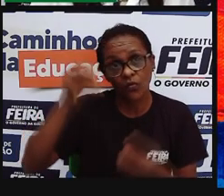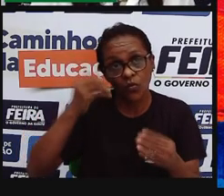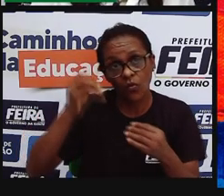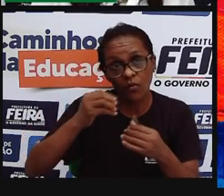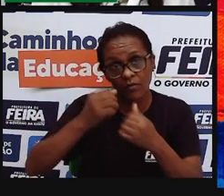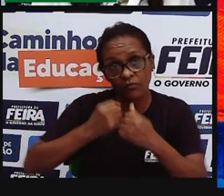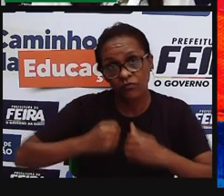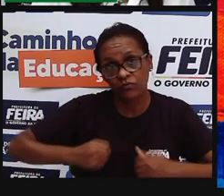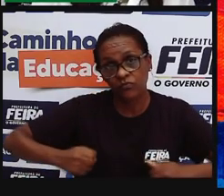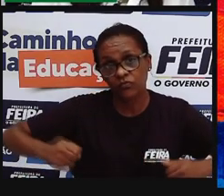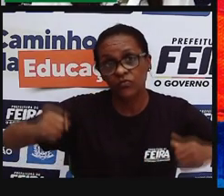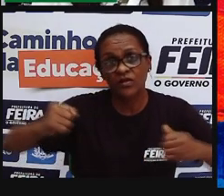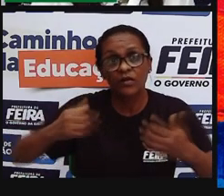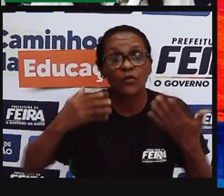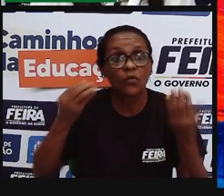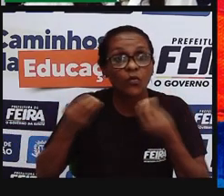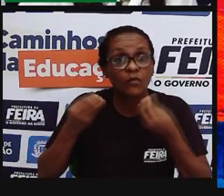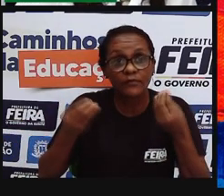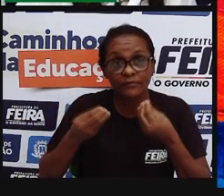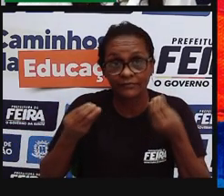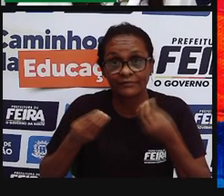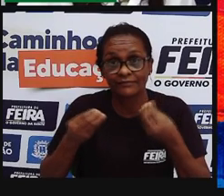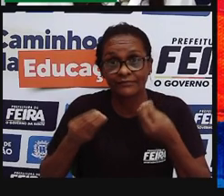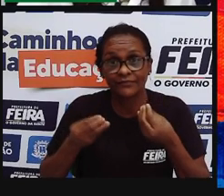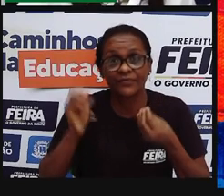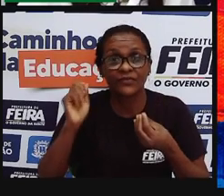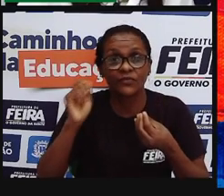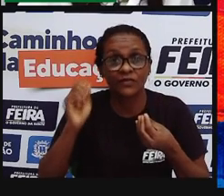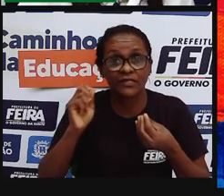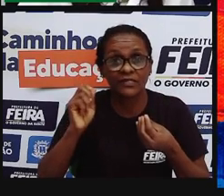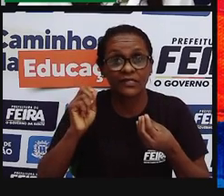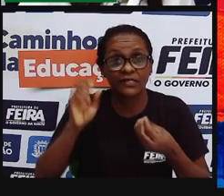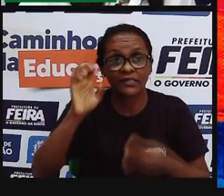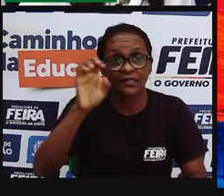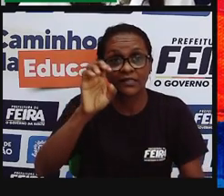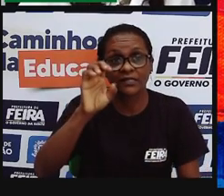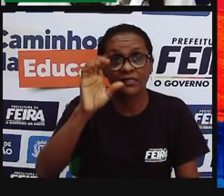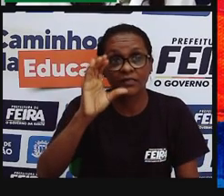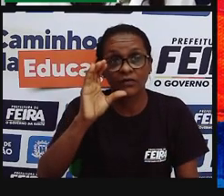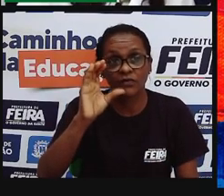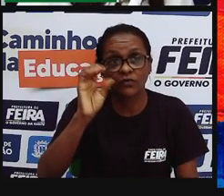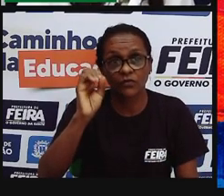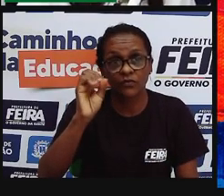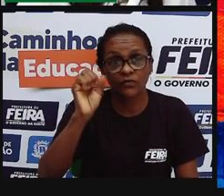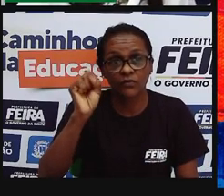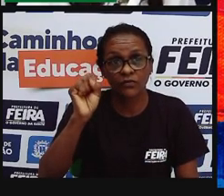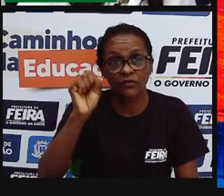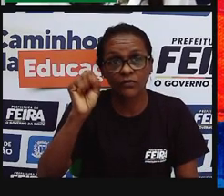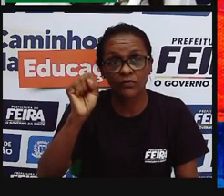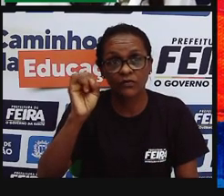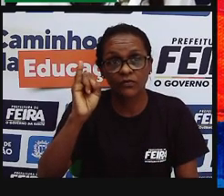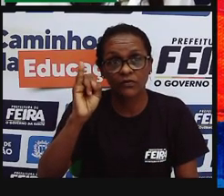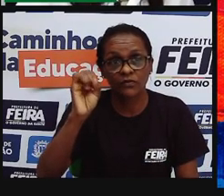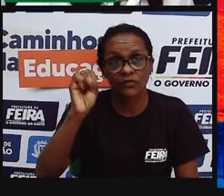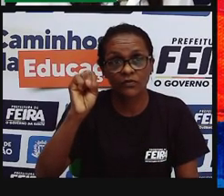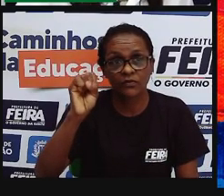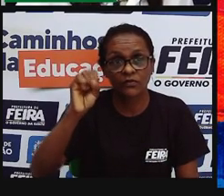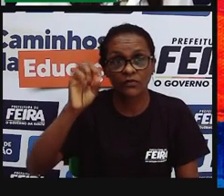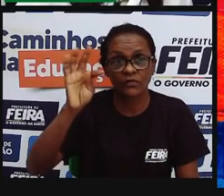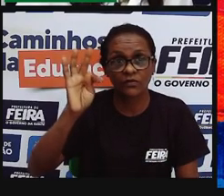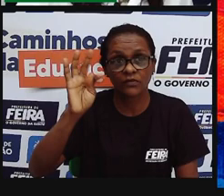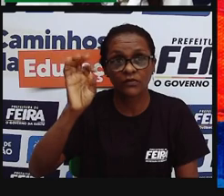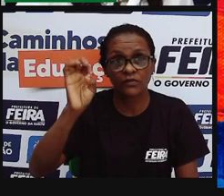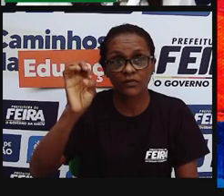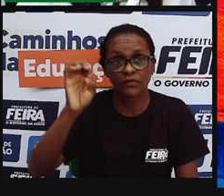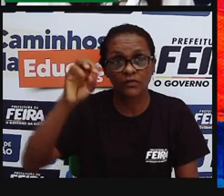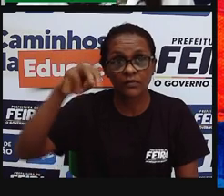do conceito de ecossistema, né, a gente vai para uma dimensão mais ampla, a gente tem os biomas, e a gente pode pensar os